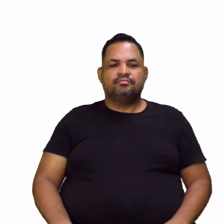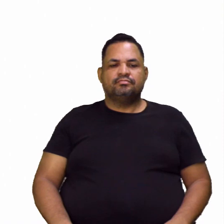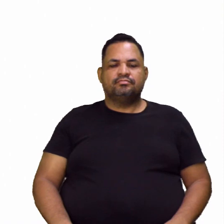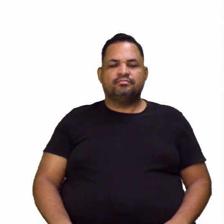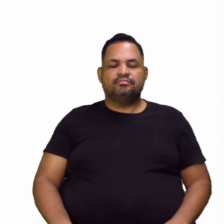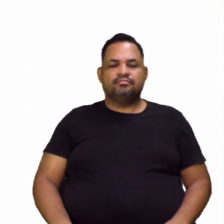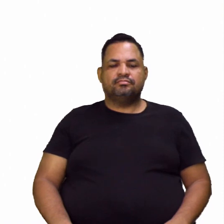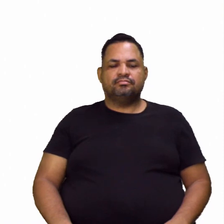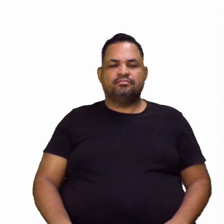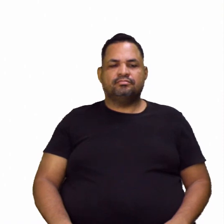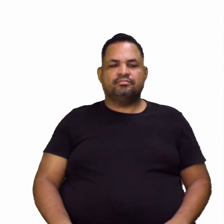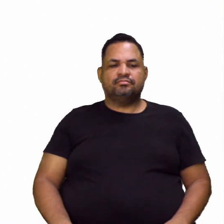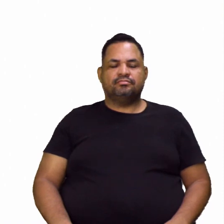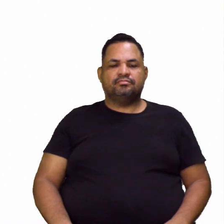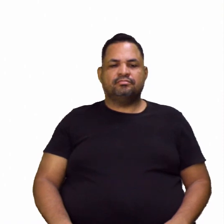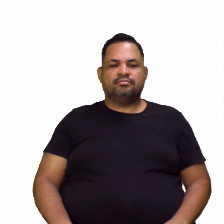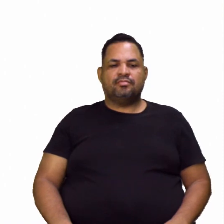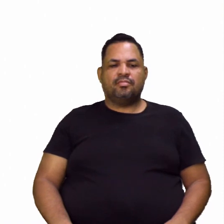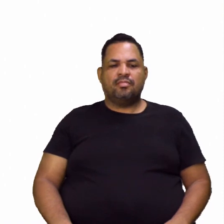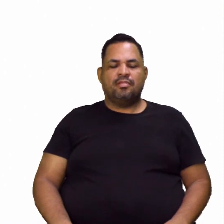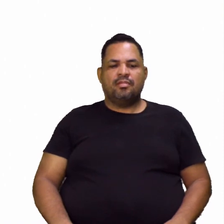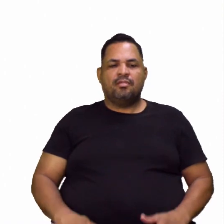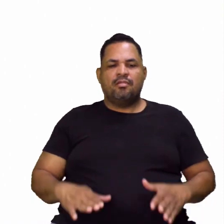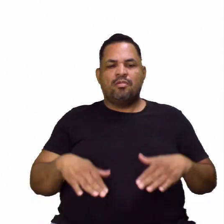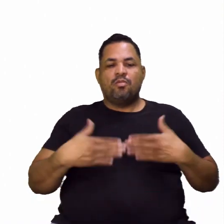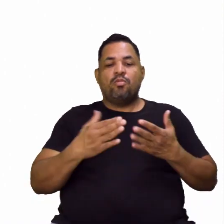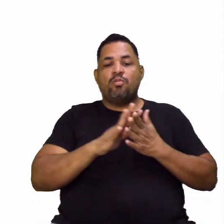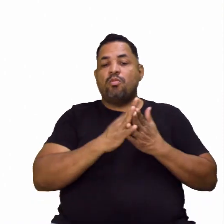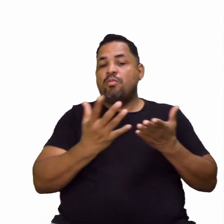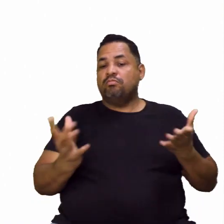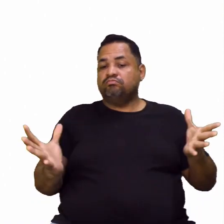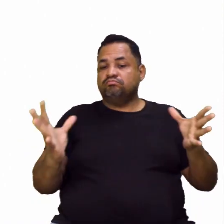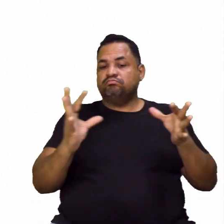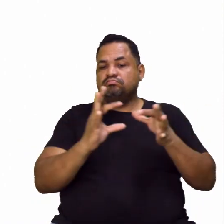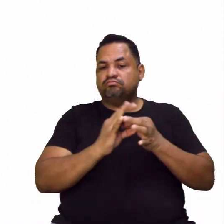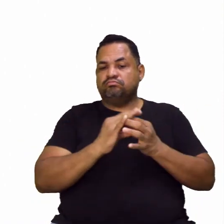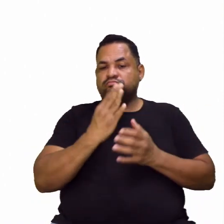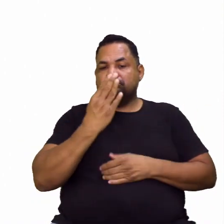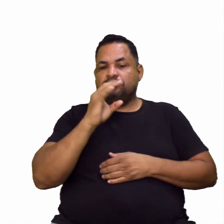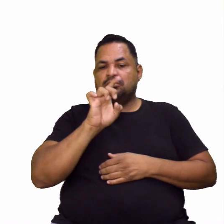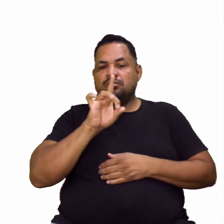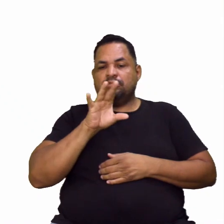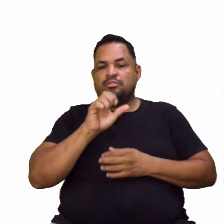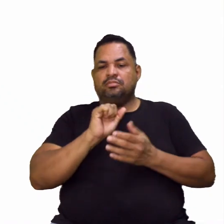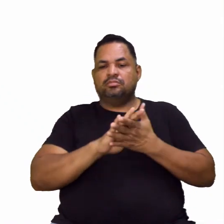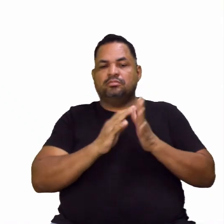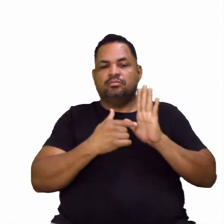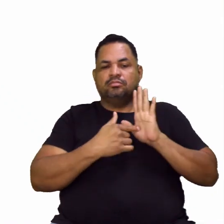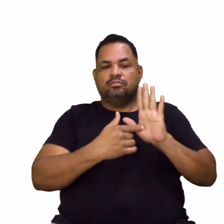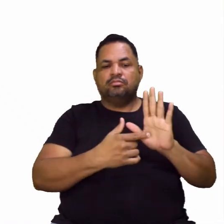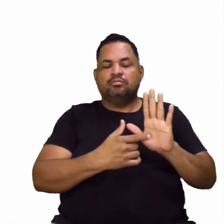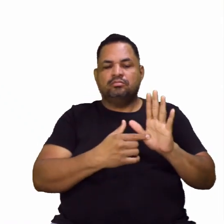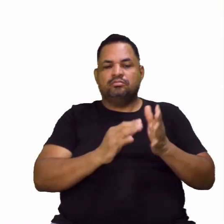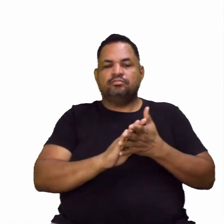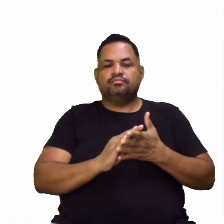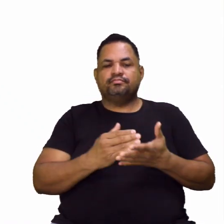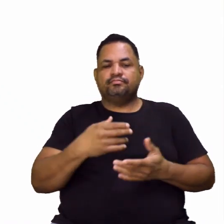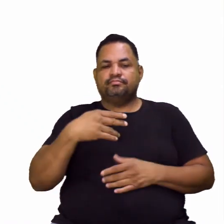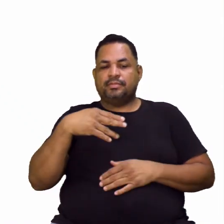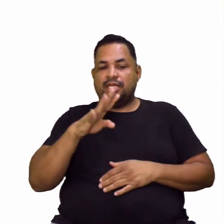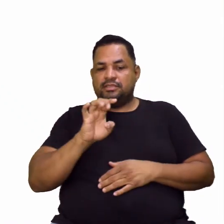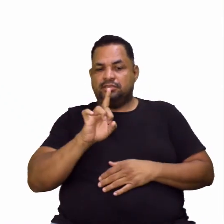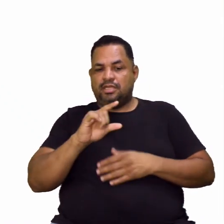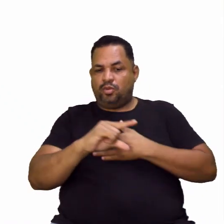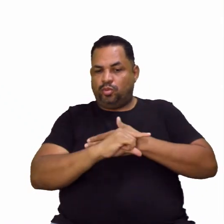Viram só? Então, olha só, considerando o contexto em que a cuca foi retratada por